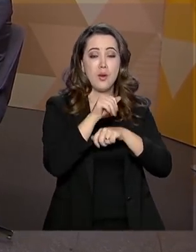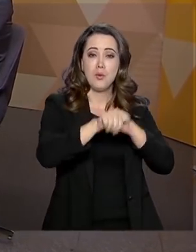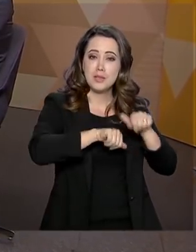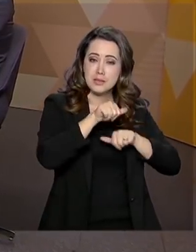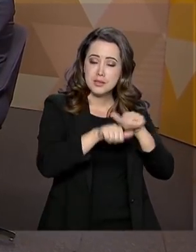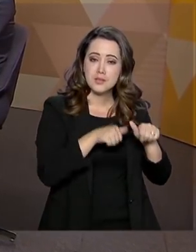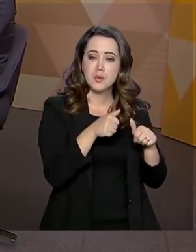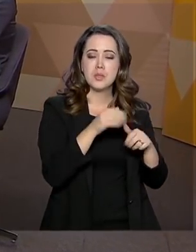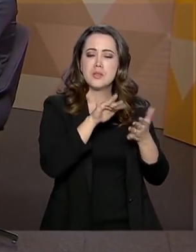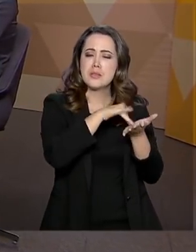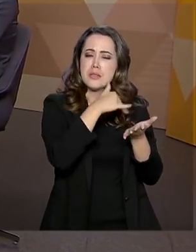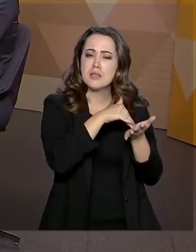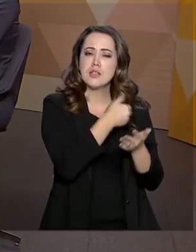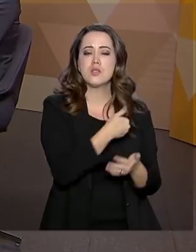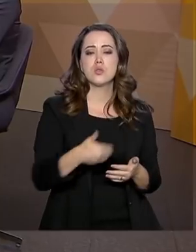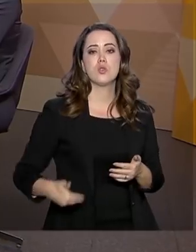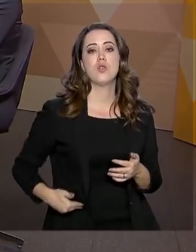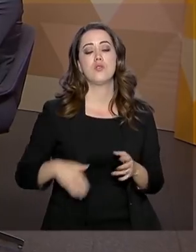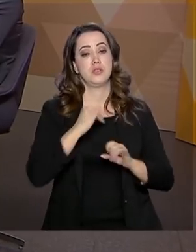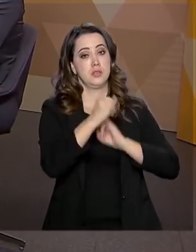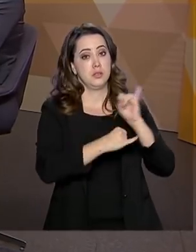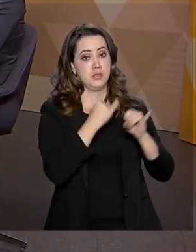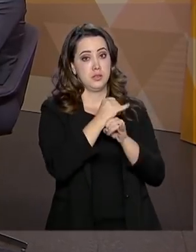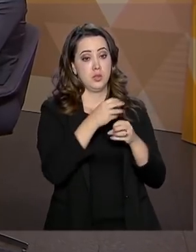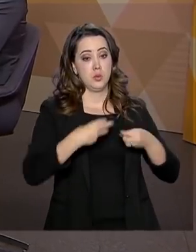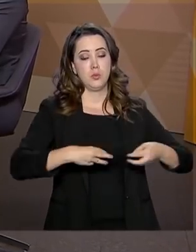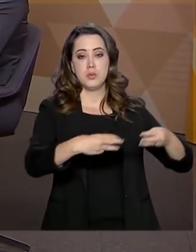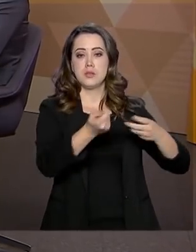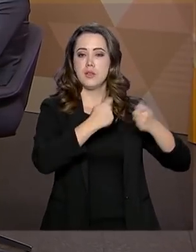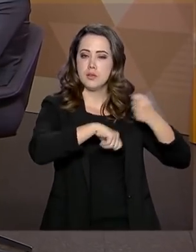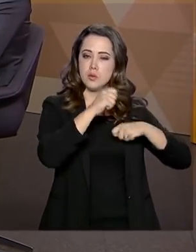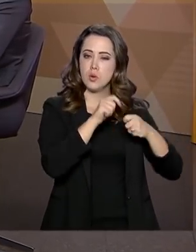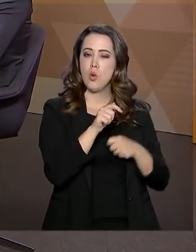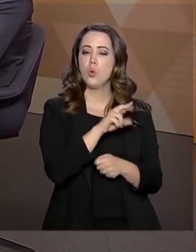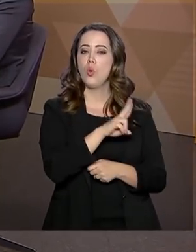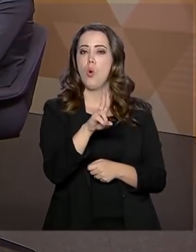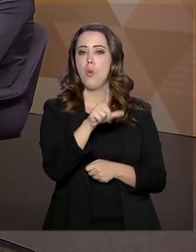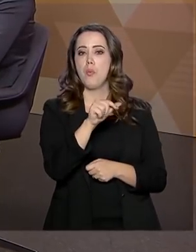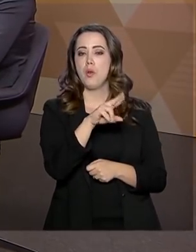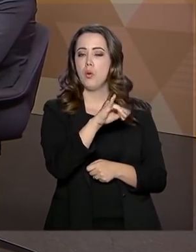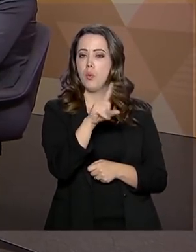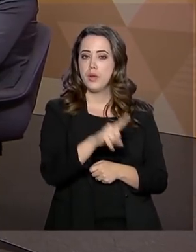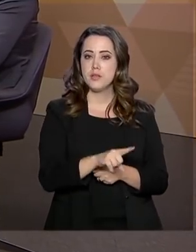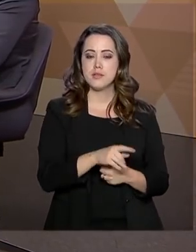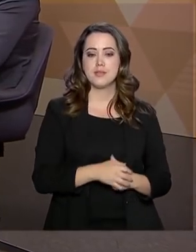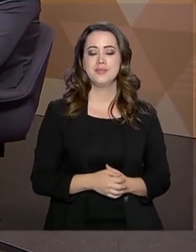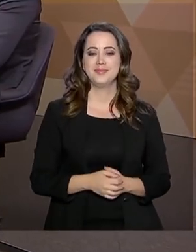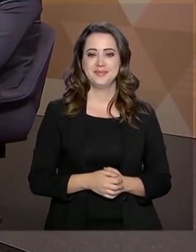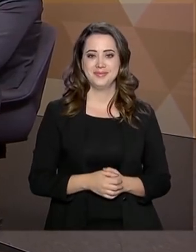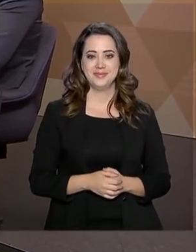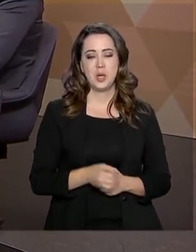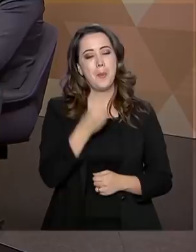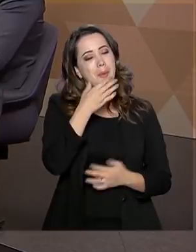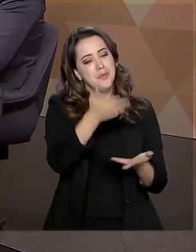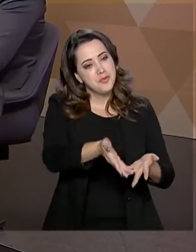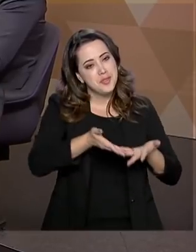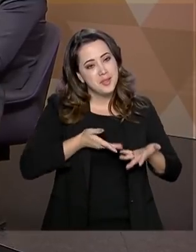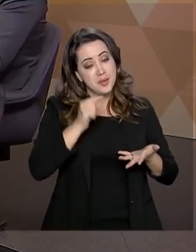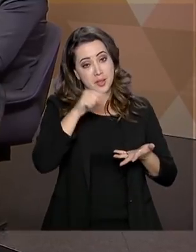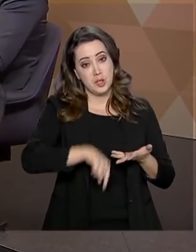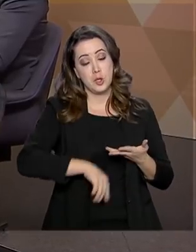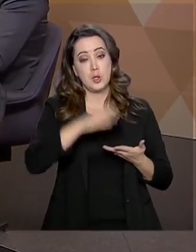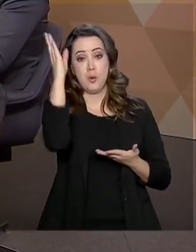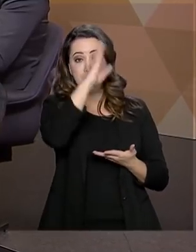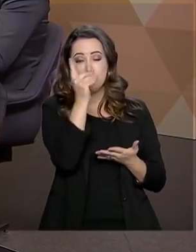é o secretário de Governo Digital do Ministério da Economia, Luiz Felipe Monteiro. Seja muito bem-vindo aqui ao